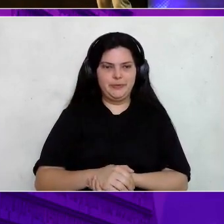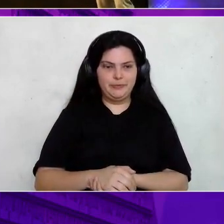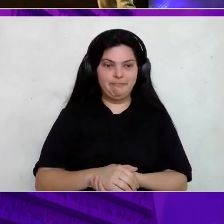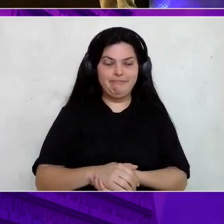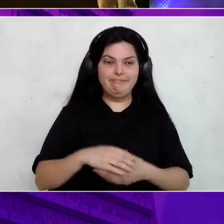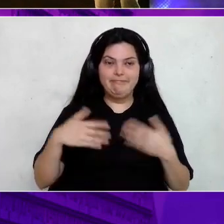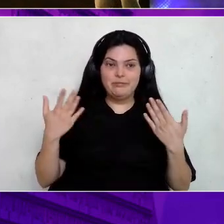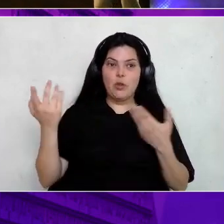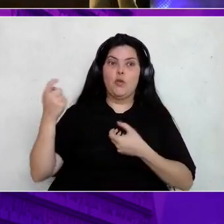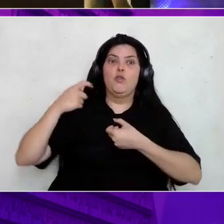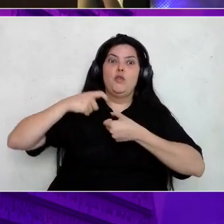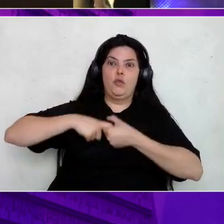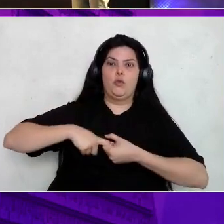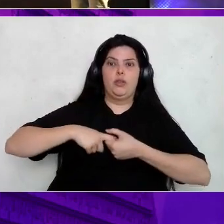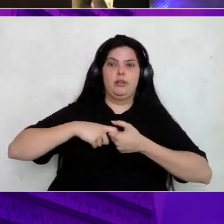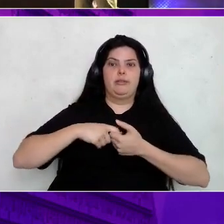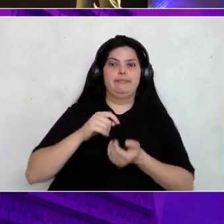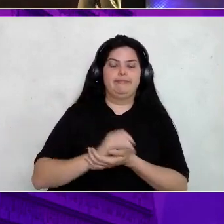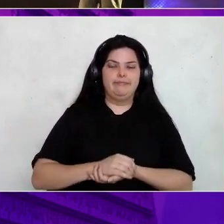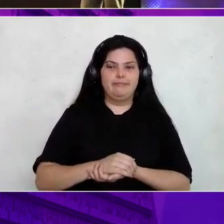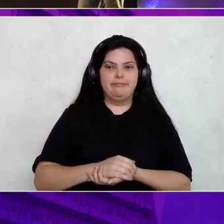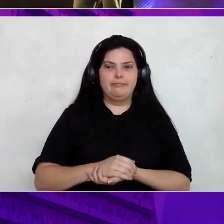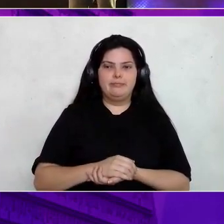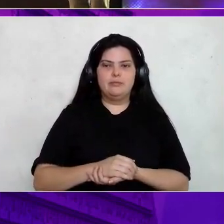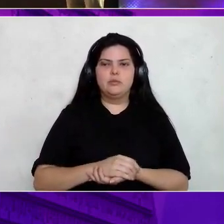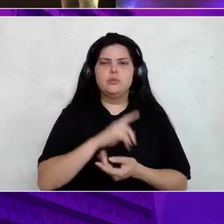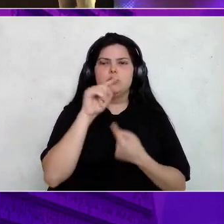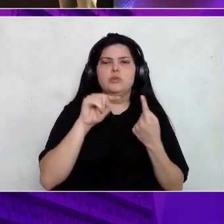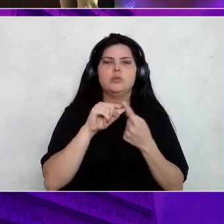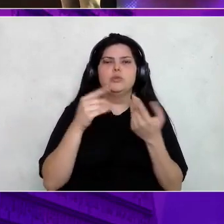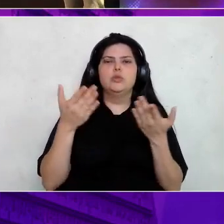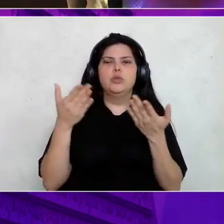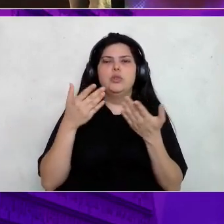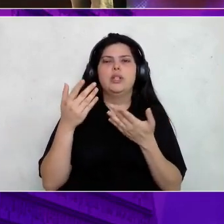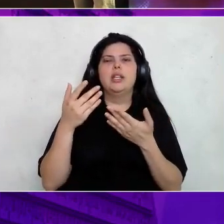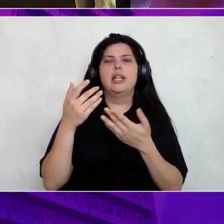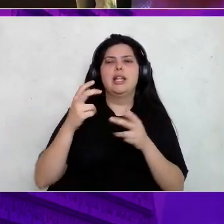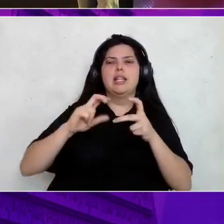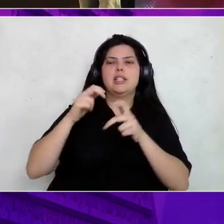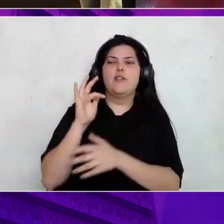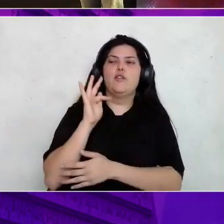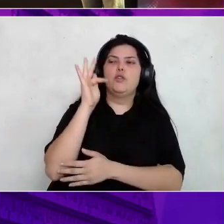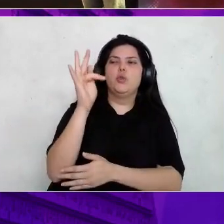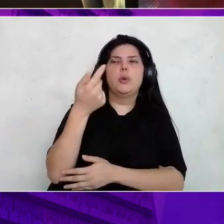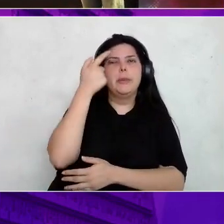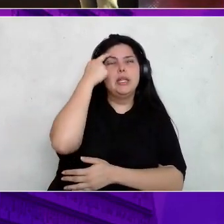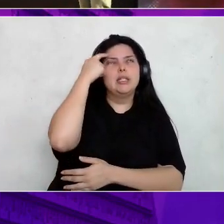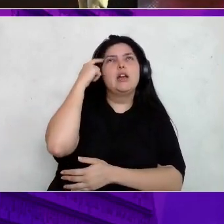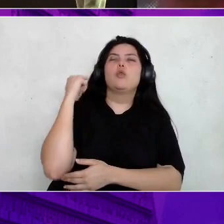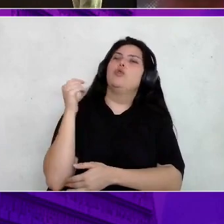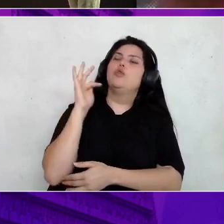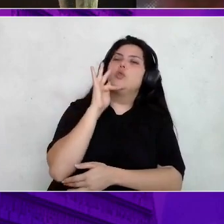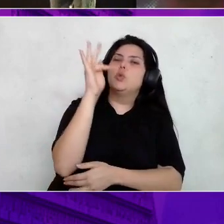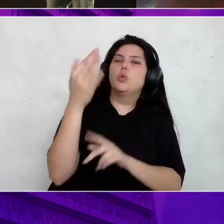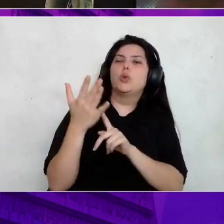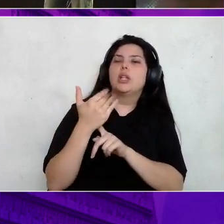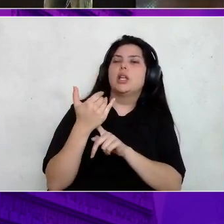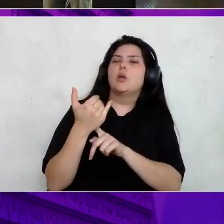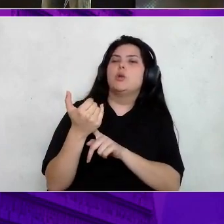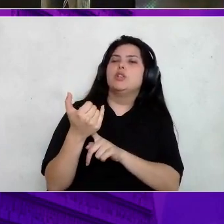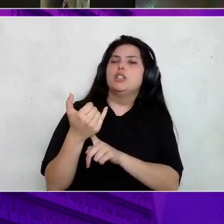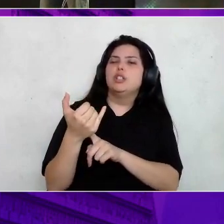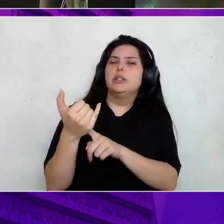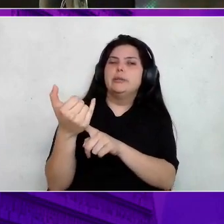script, então, né? Minha ideia aqui é, né? Nós somos TDC Future, então, falar um pouco de futuro, mostrar como que a tecnologia está realmente, né,